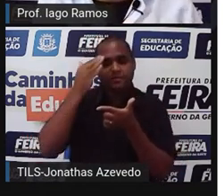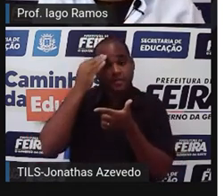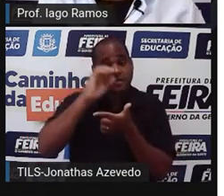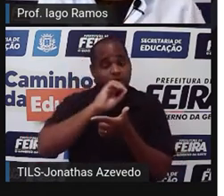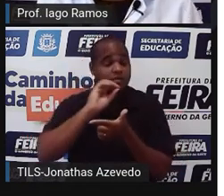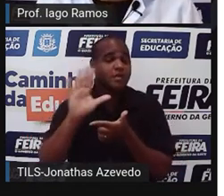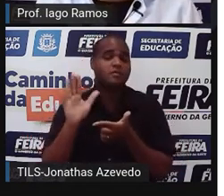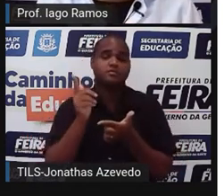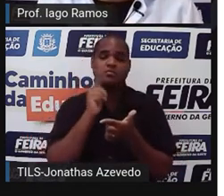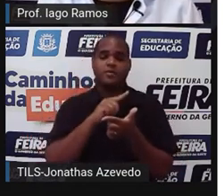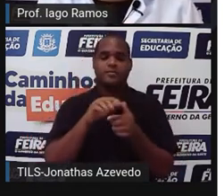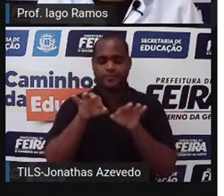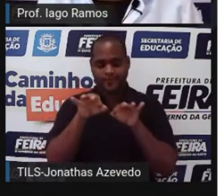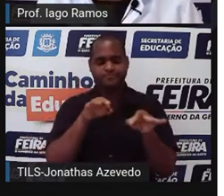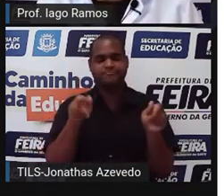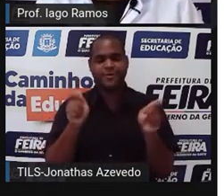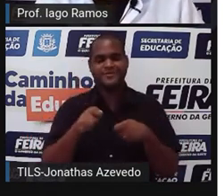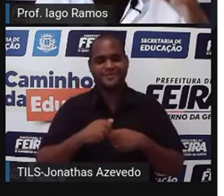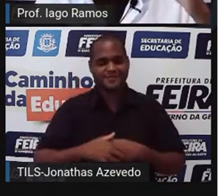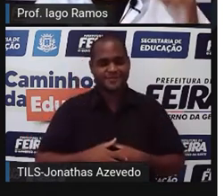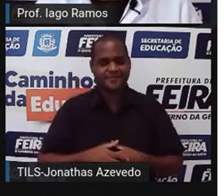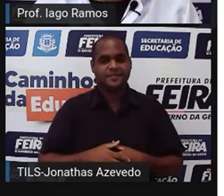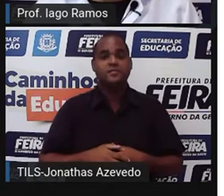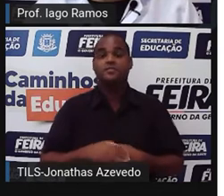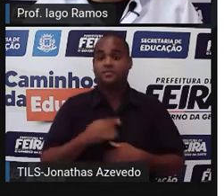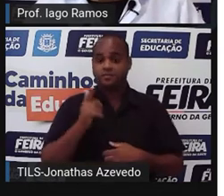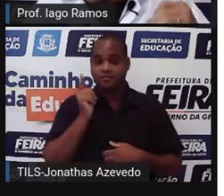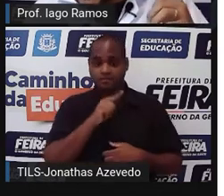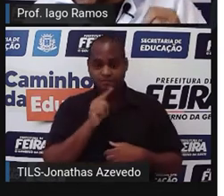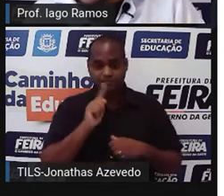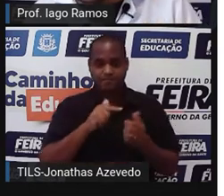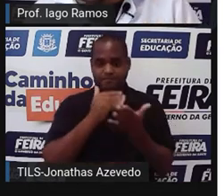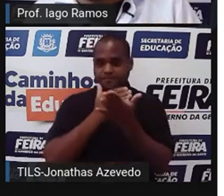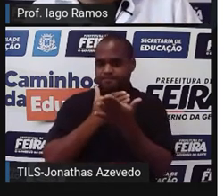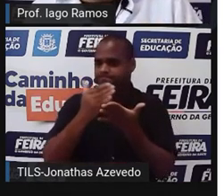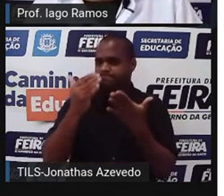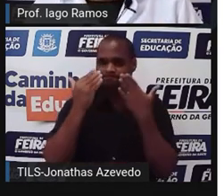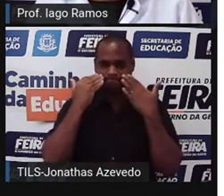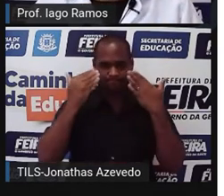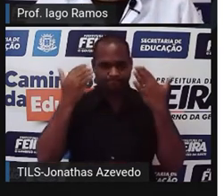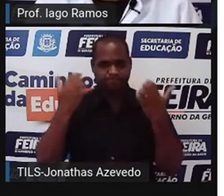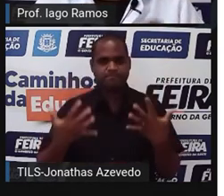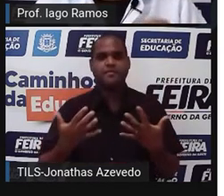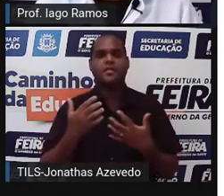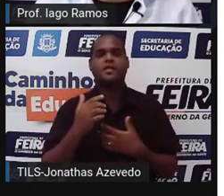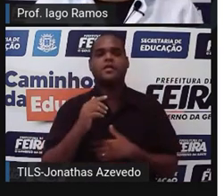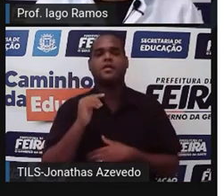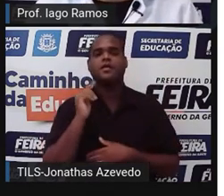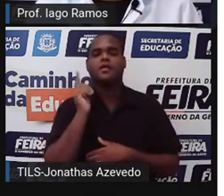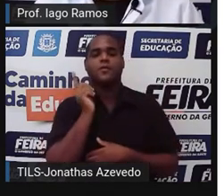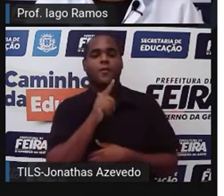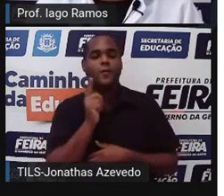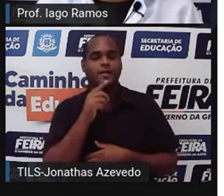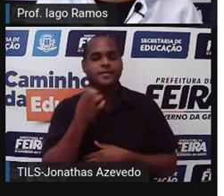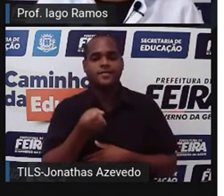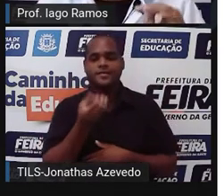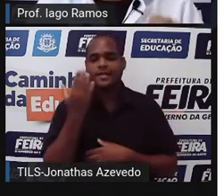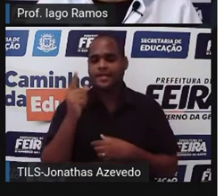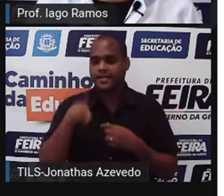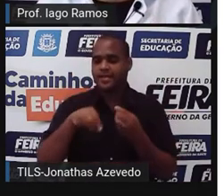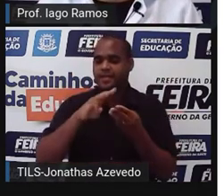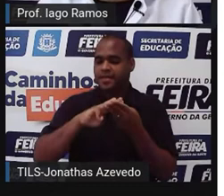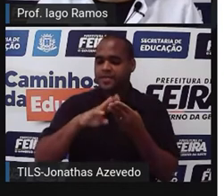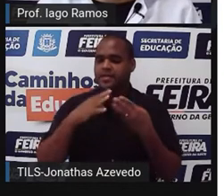problema e resolver. Tá bom? Então, já começando aqui a mostrar o quanto a matemática precisa